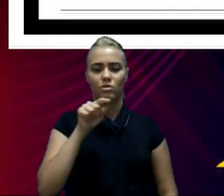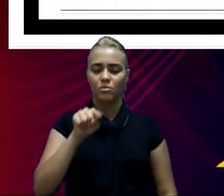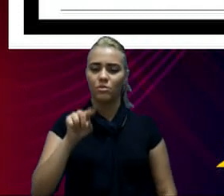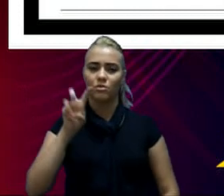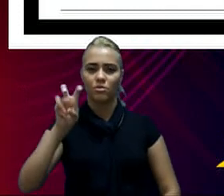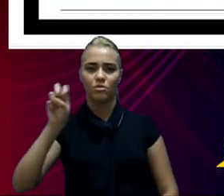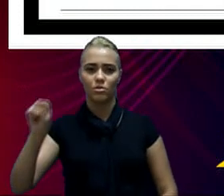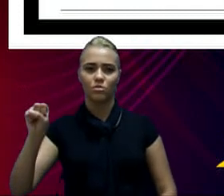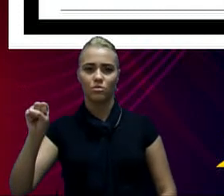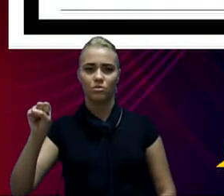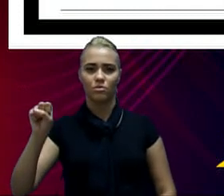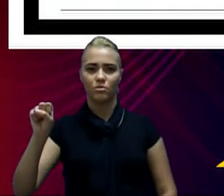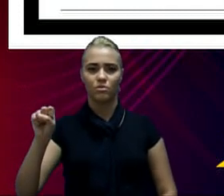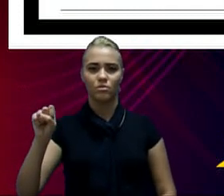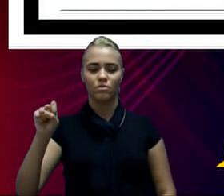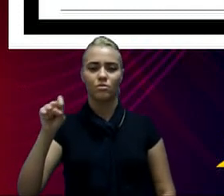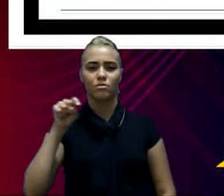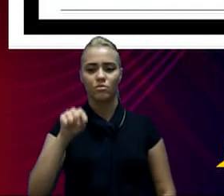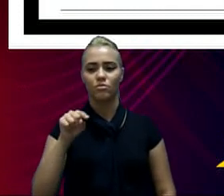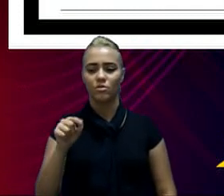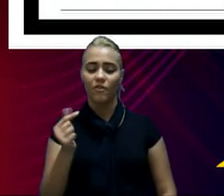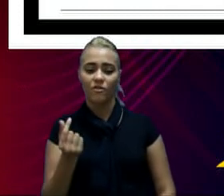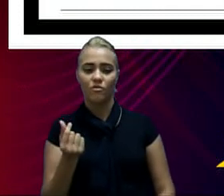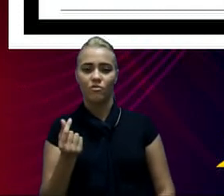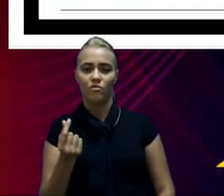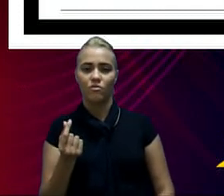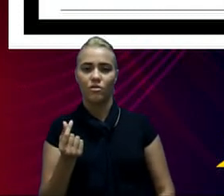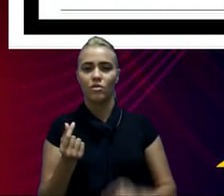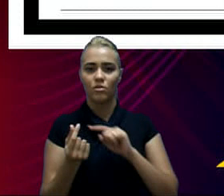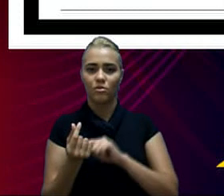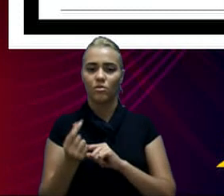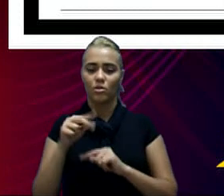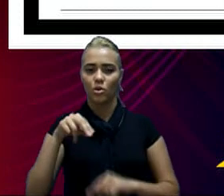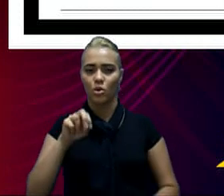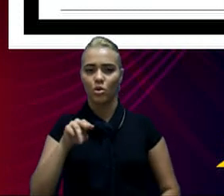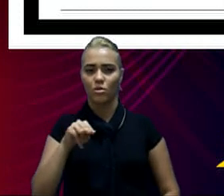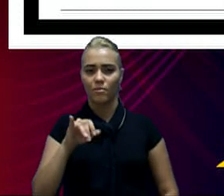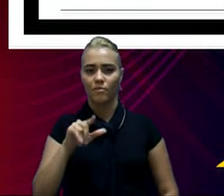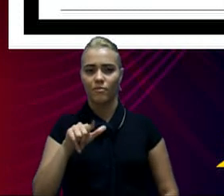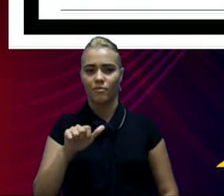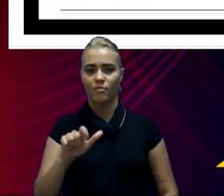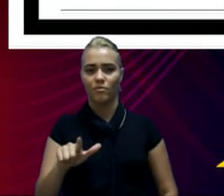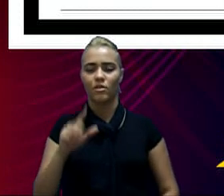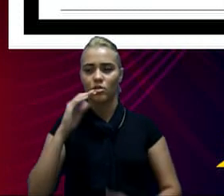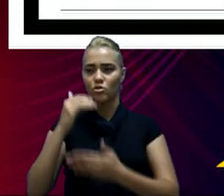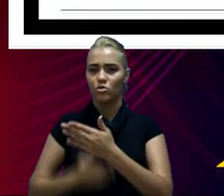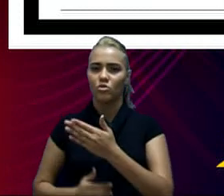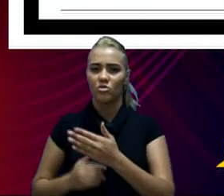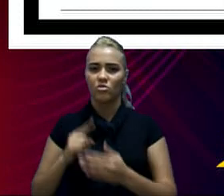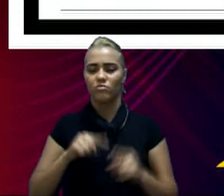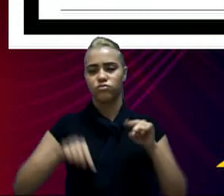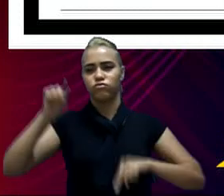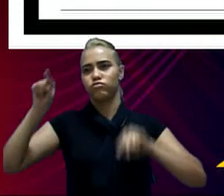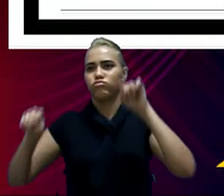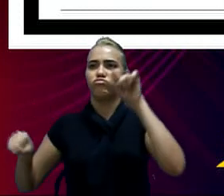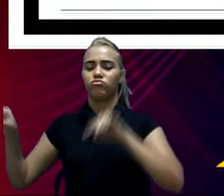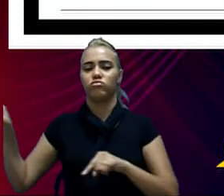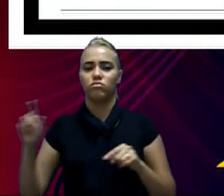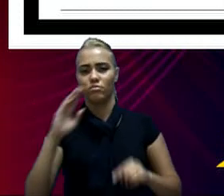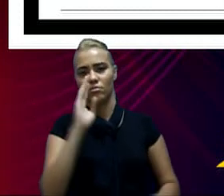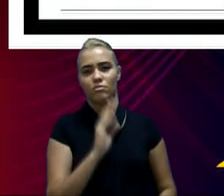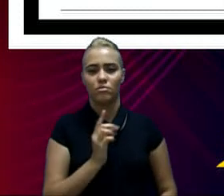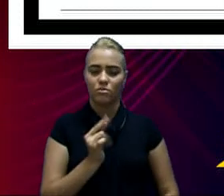,58,00, se considerado o valor nominal, e se descontar da inflação, uma variação da ordem de R 6,75,00.